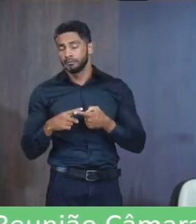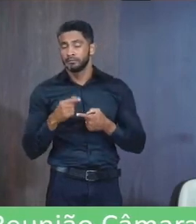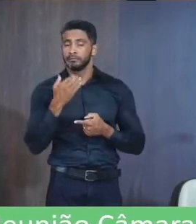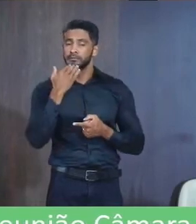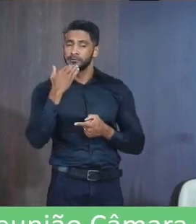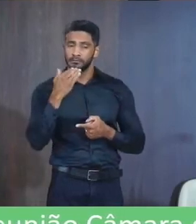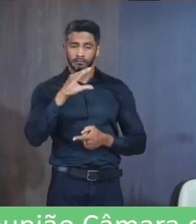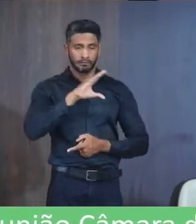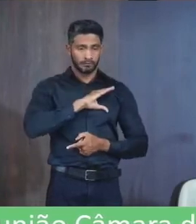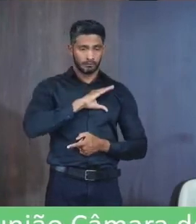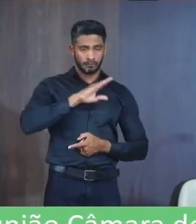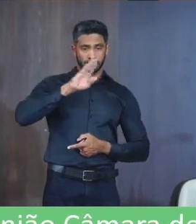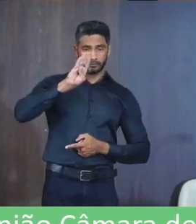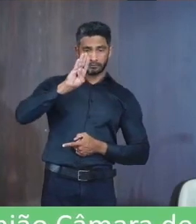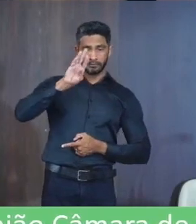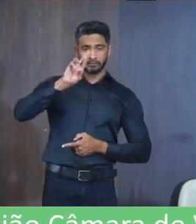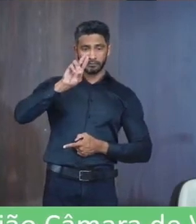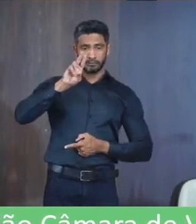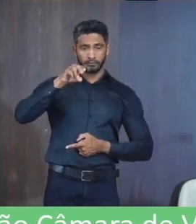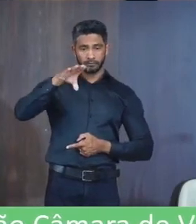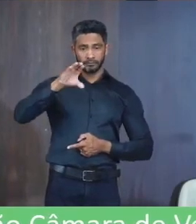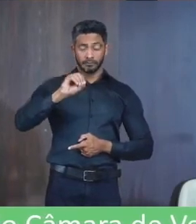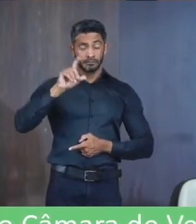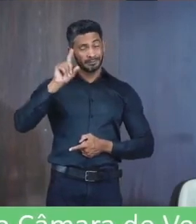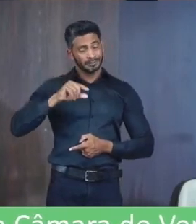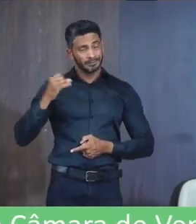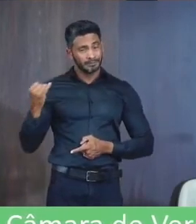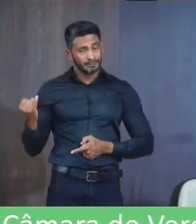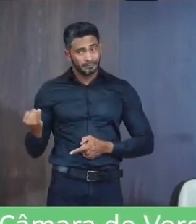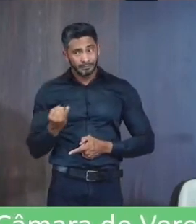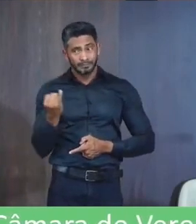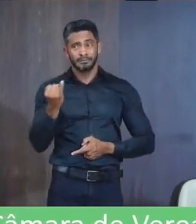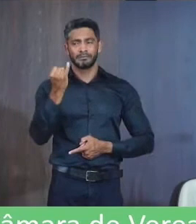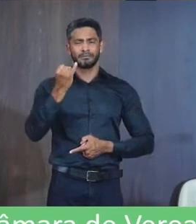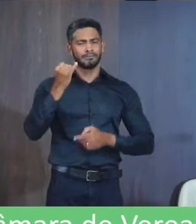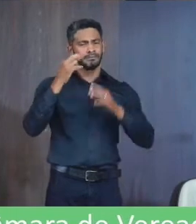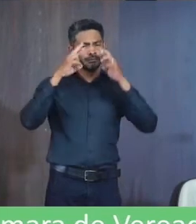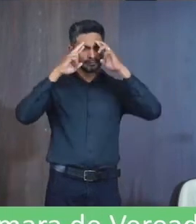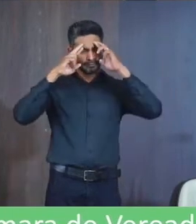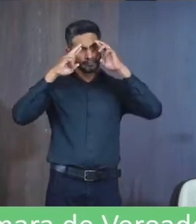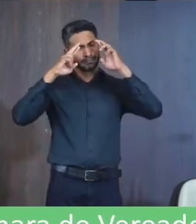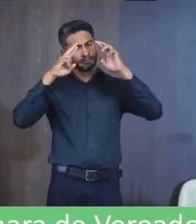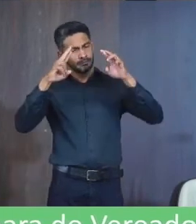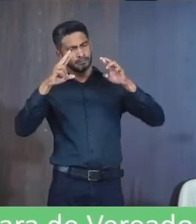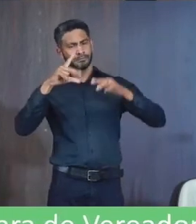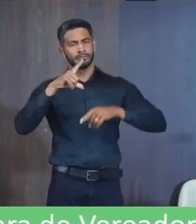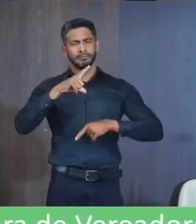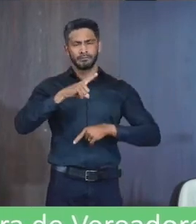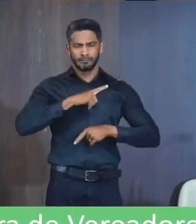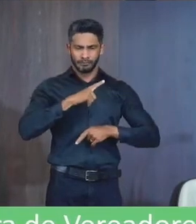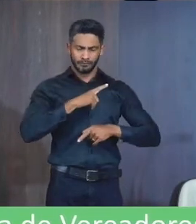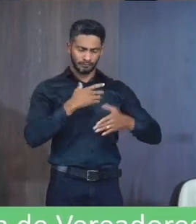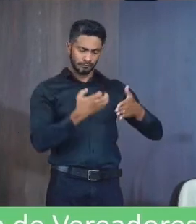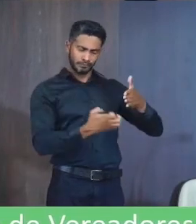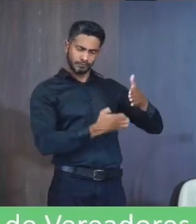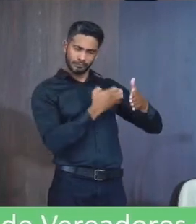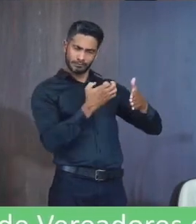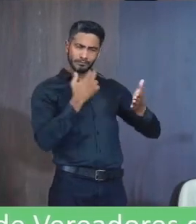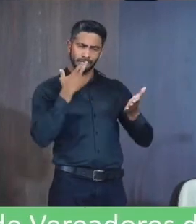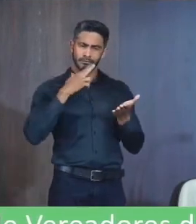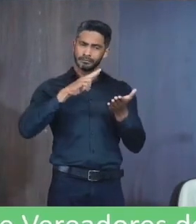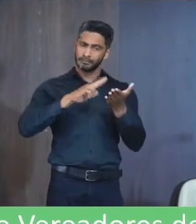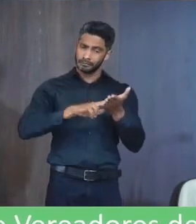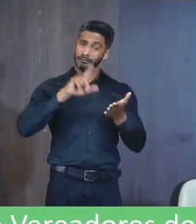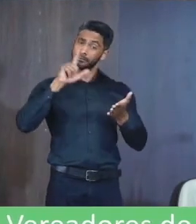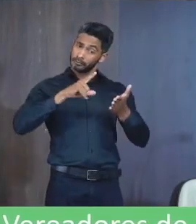o colega Bruno fez É de extrema Importância E com todo O respeito Que eu tenho A entidade Dos Correios Que é uma entidade Que